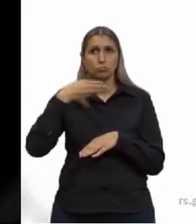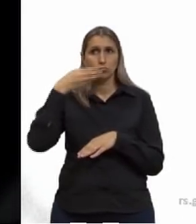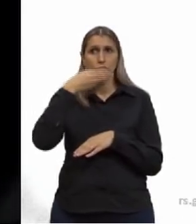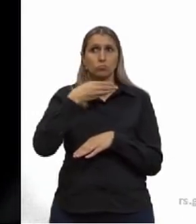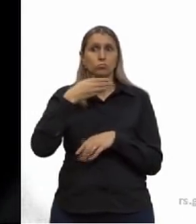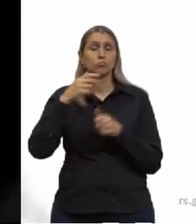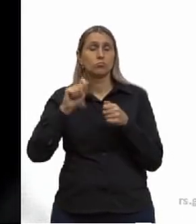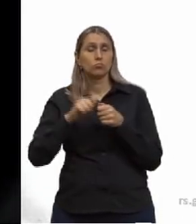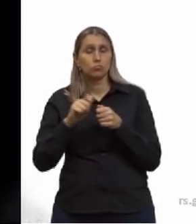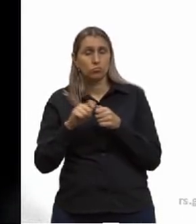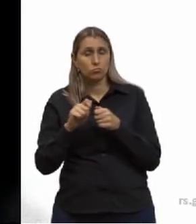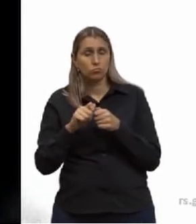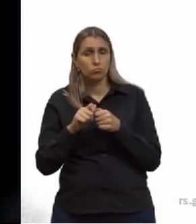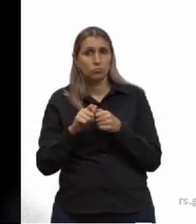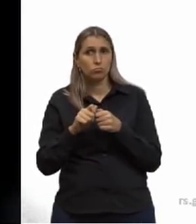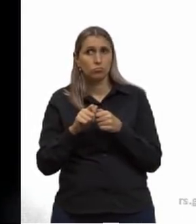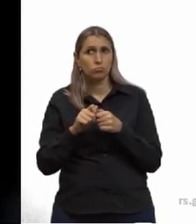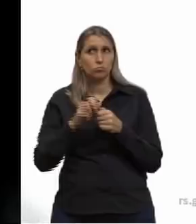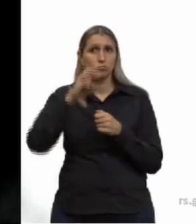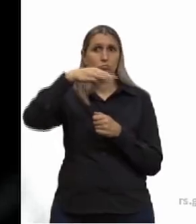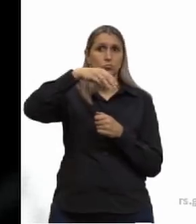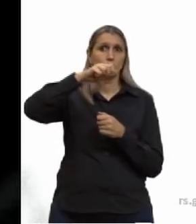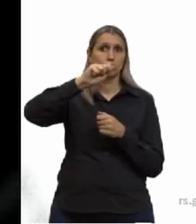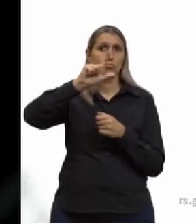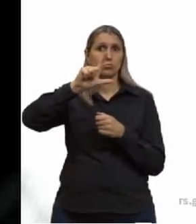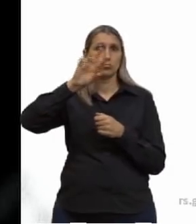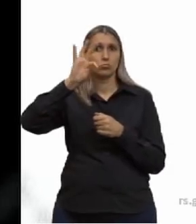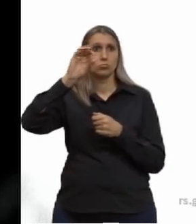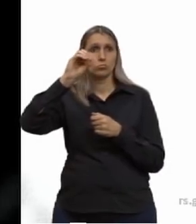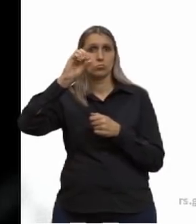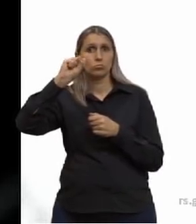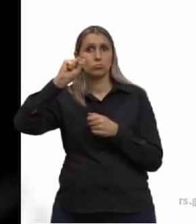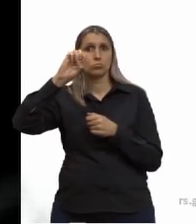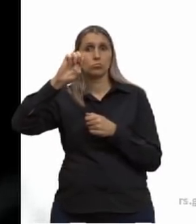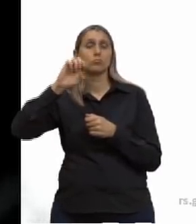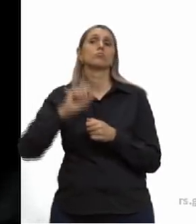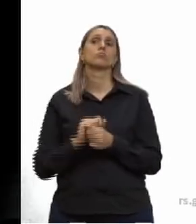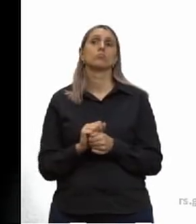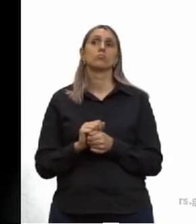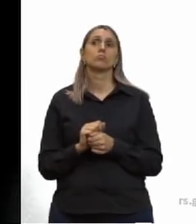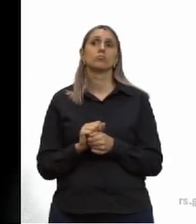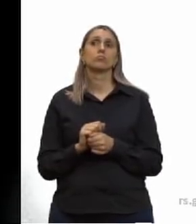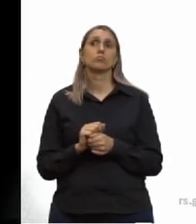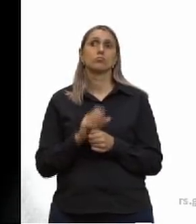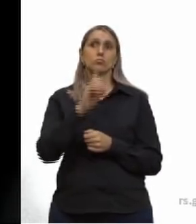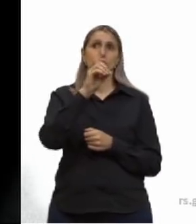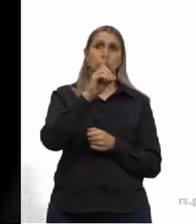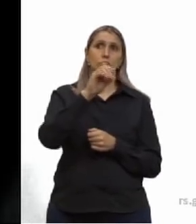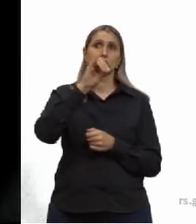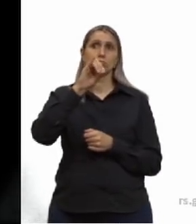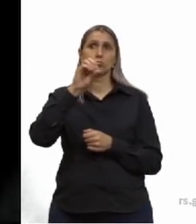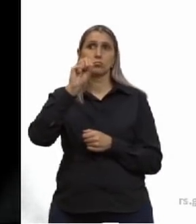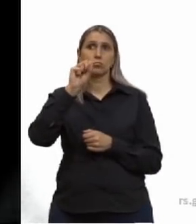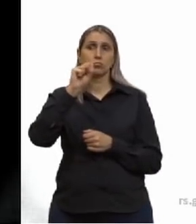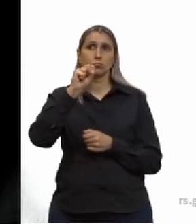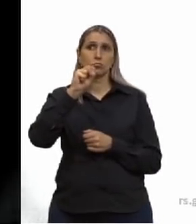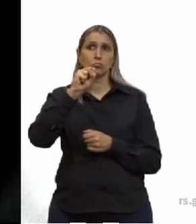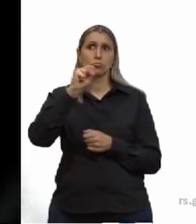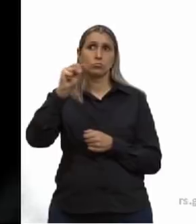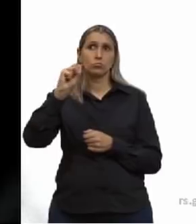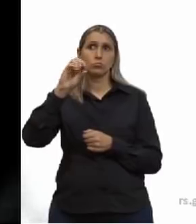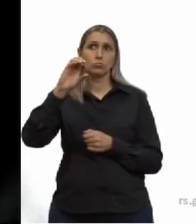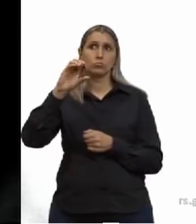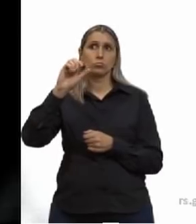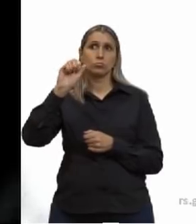que vai formar a maltose. Seria, então, um exemplo de dissacarídeo, porque são dois